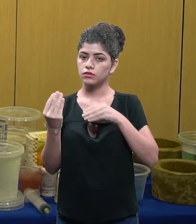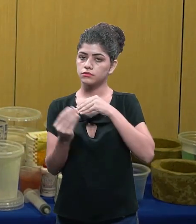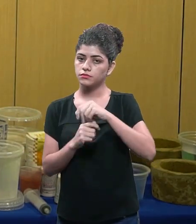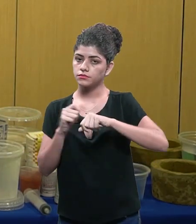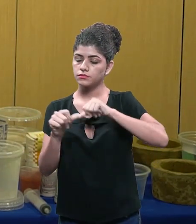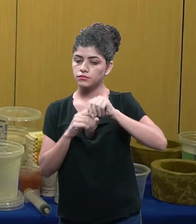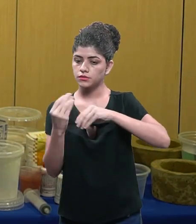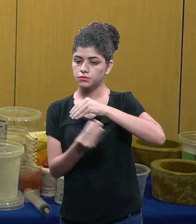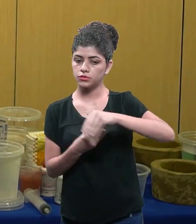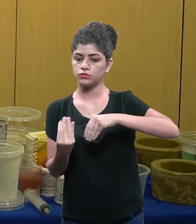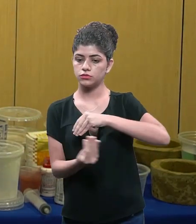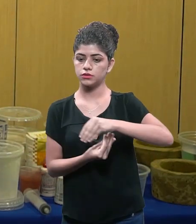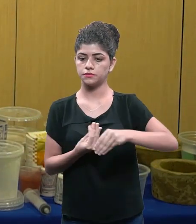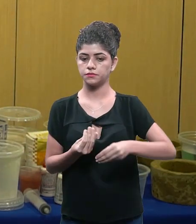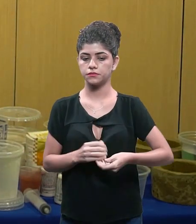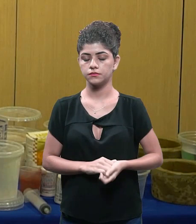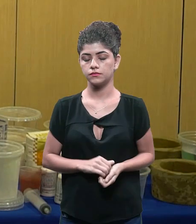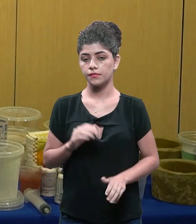então eu vou fazendo essa mistura